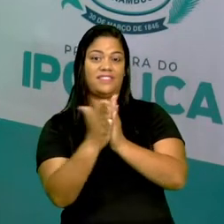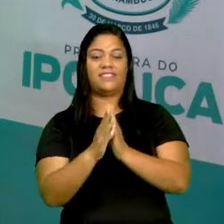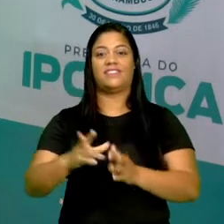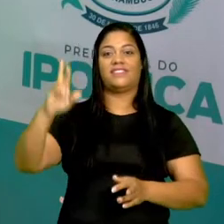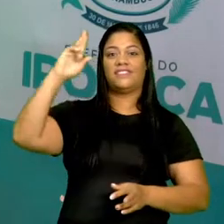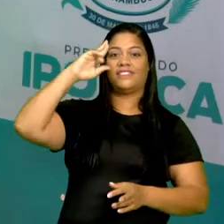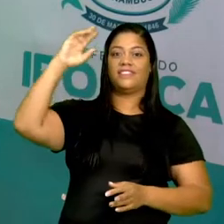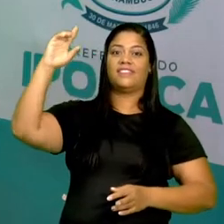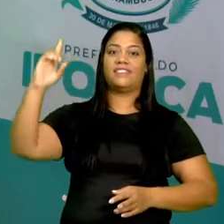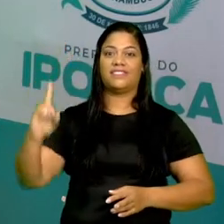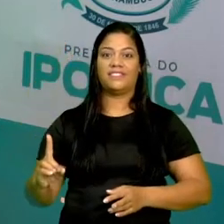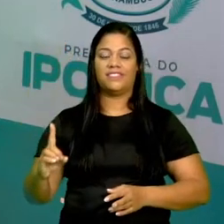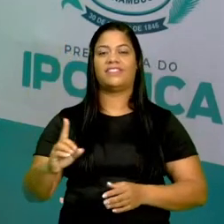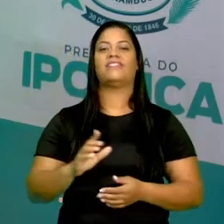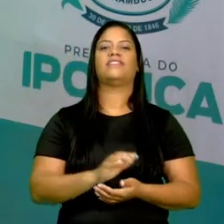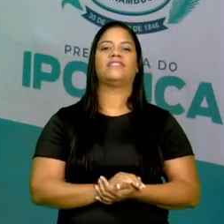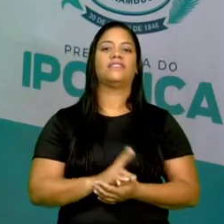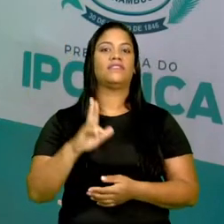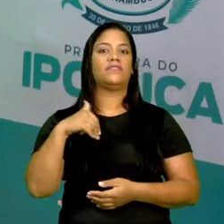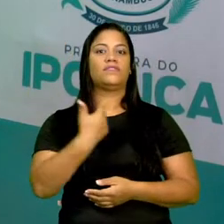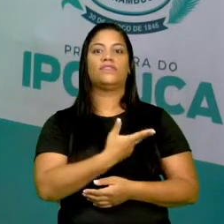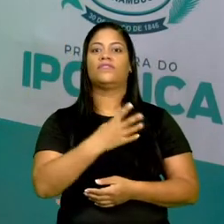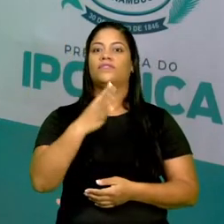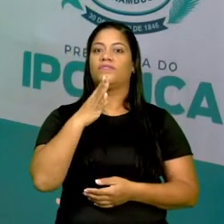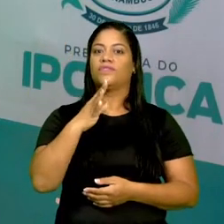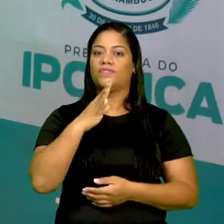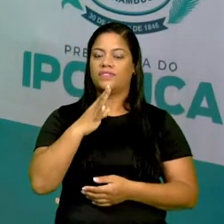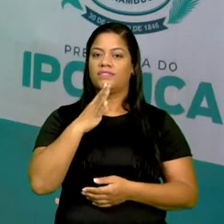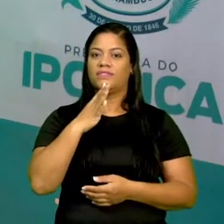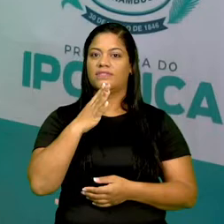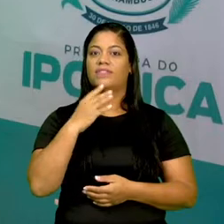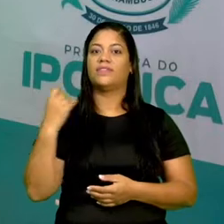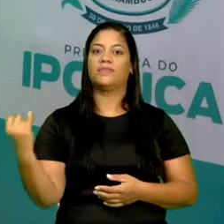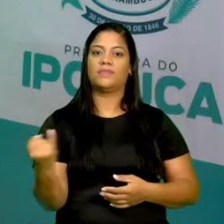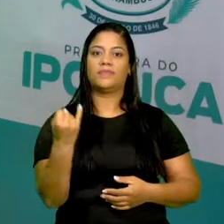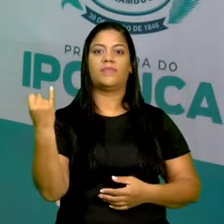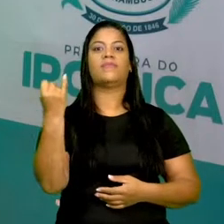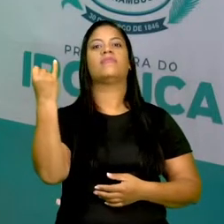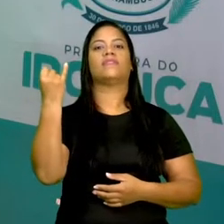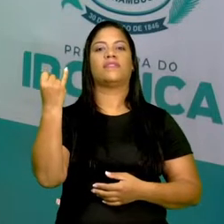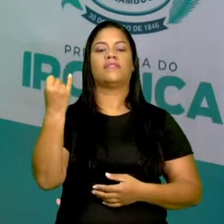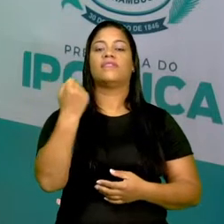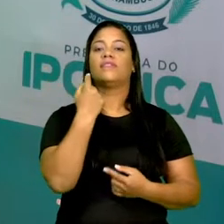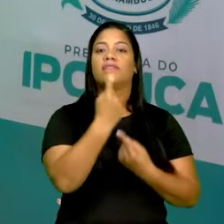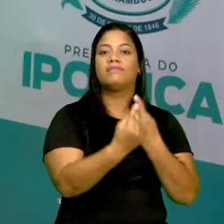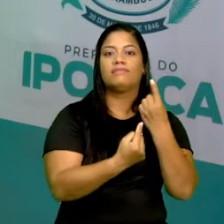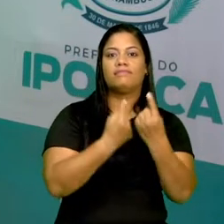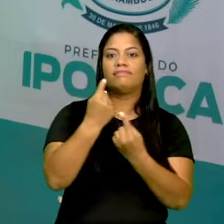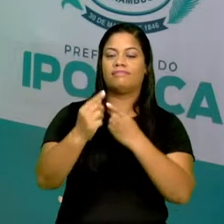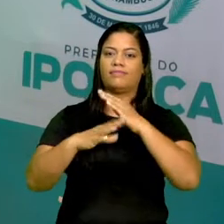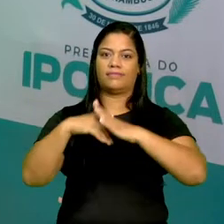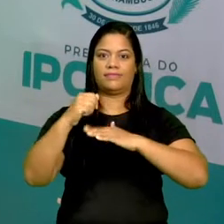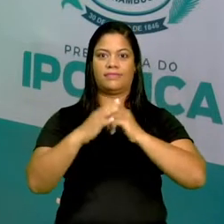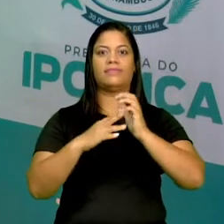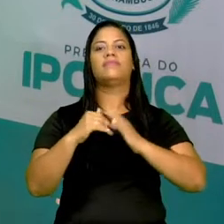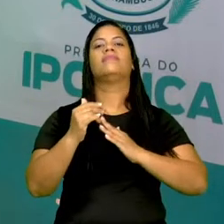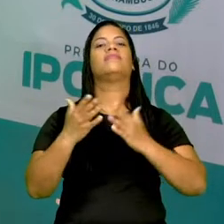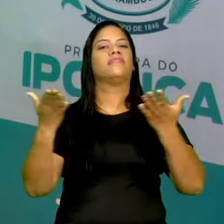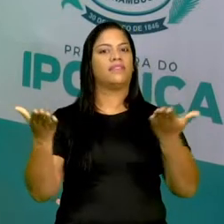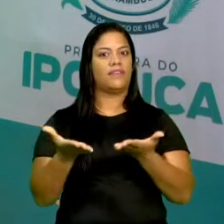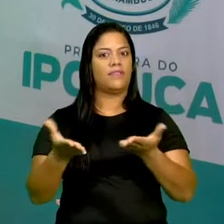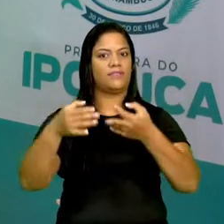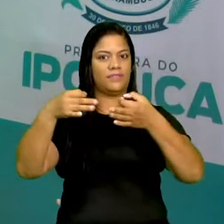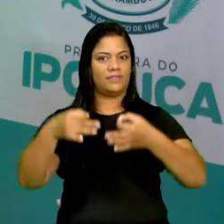diretora. E aí, a gente vai conhecer um pouquinho sobre a importância de cada um deles agora, tá certo?